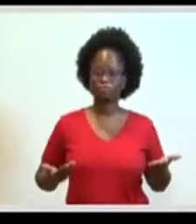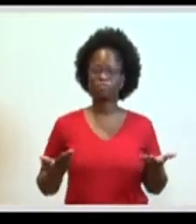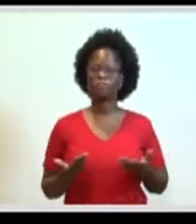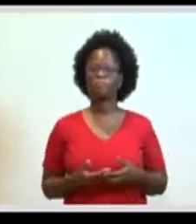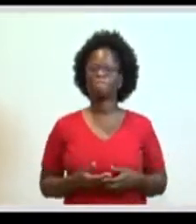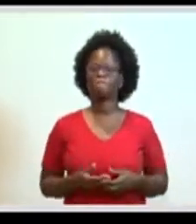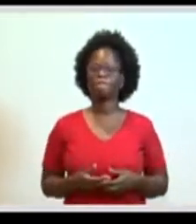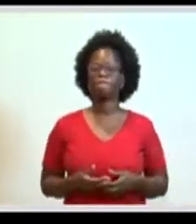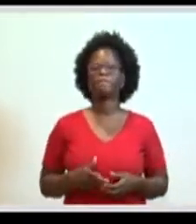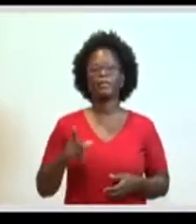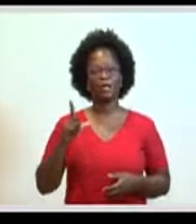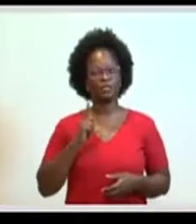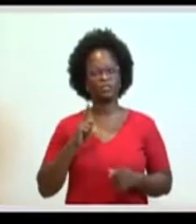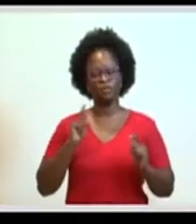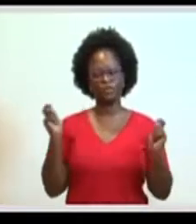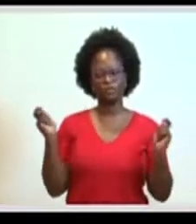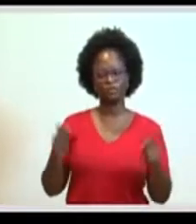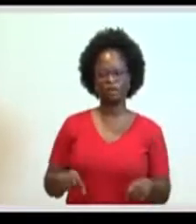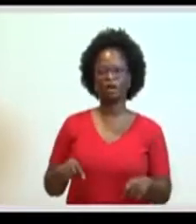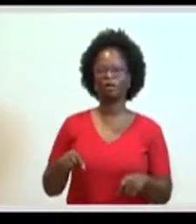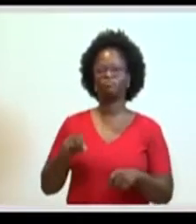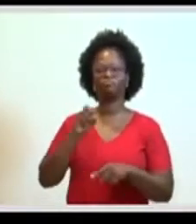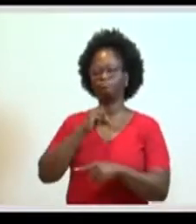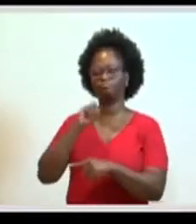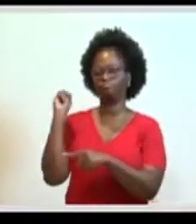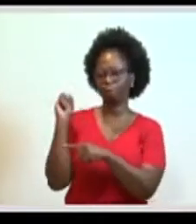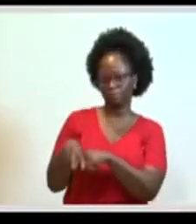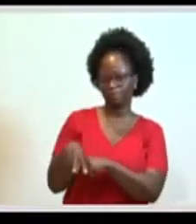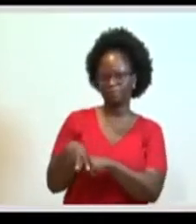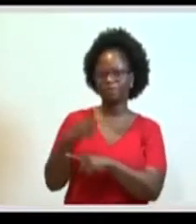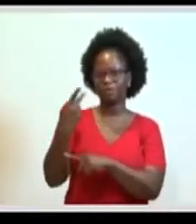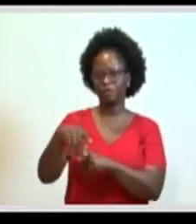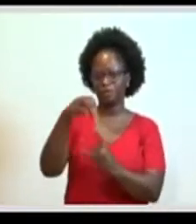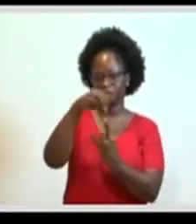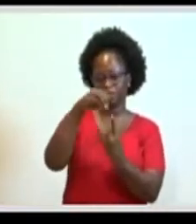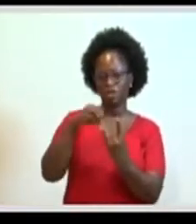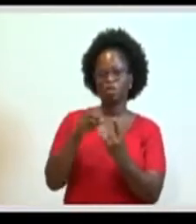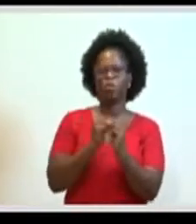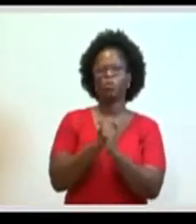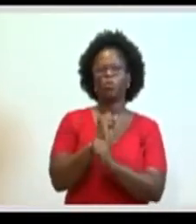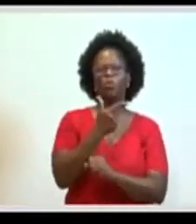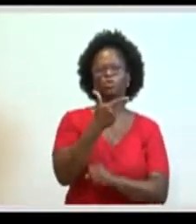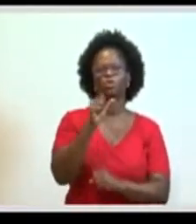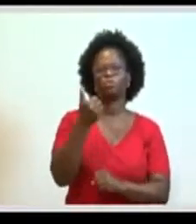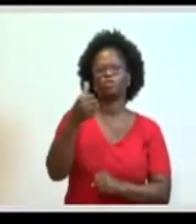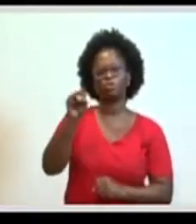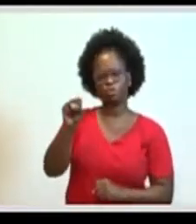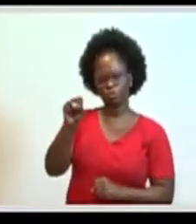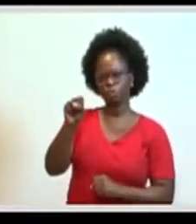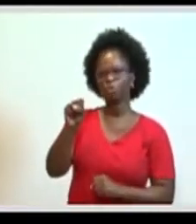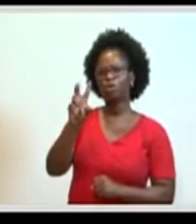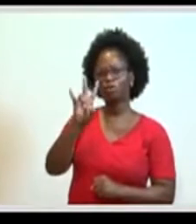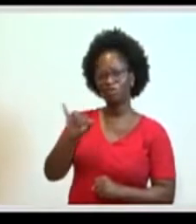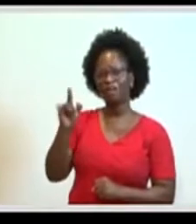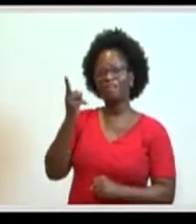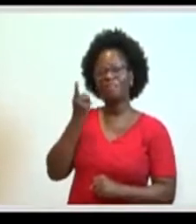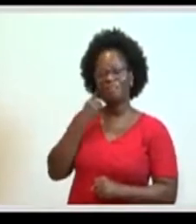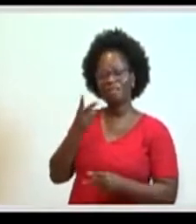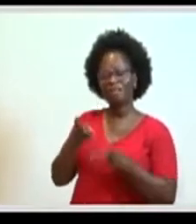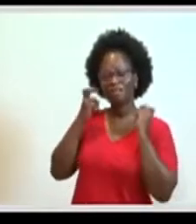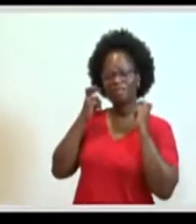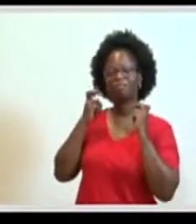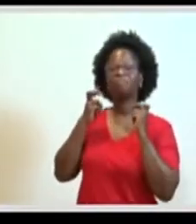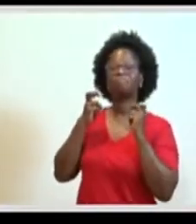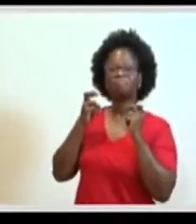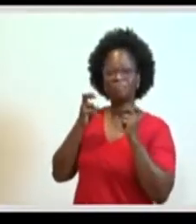que tiveram a possibilidade de ingressar na Fiocruz em 2018, vão viver esse processo pela